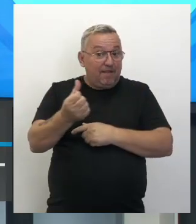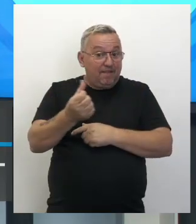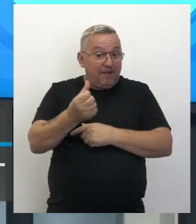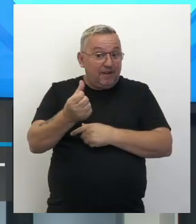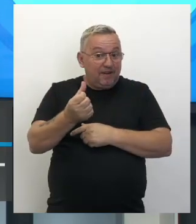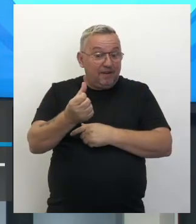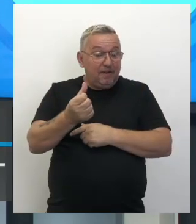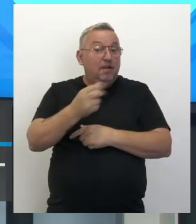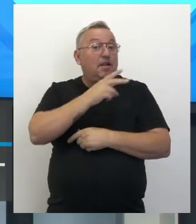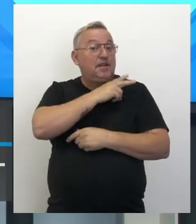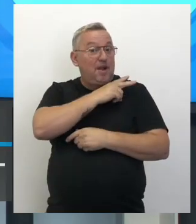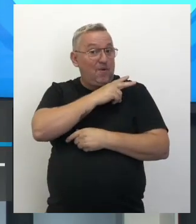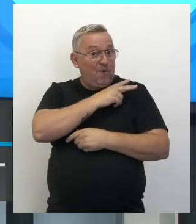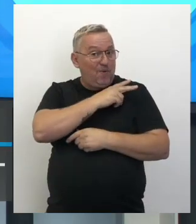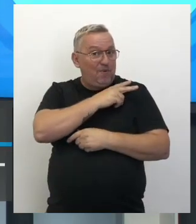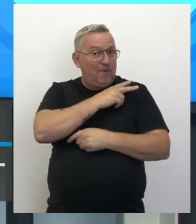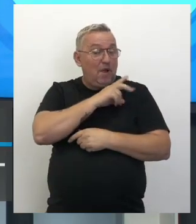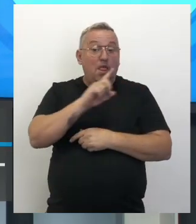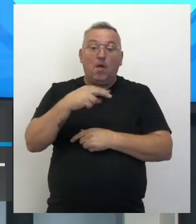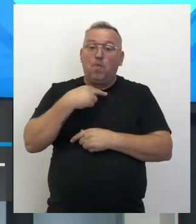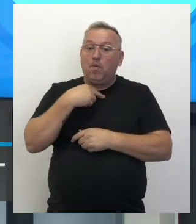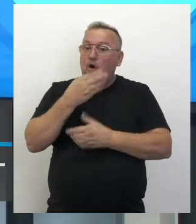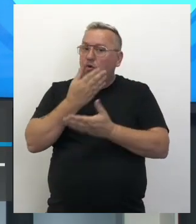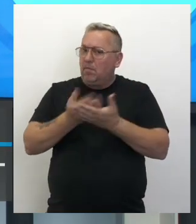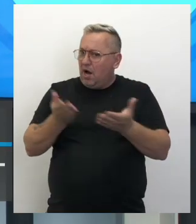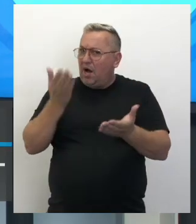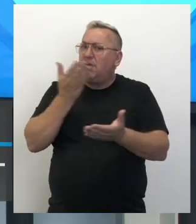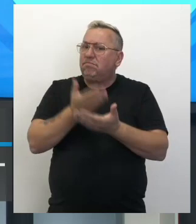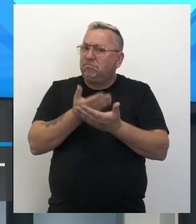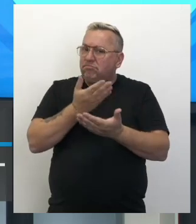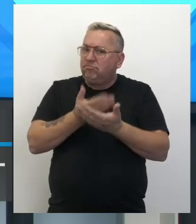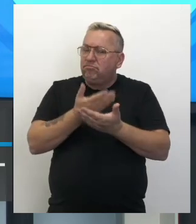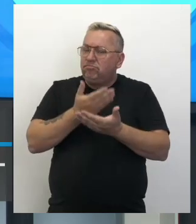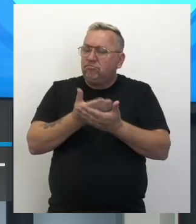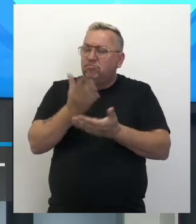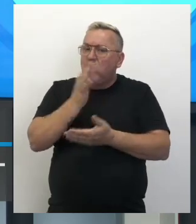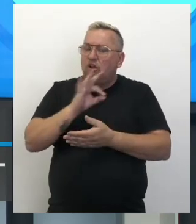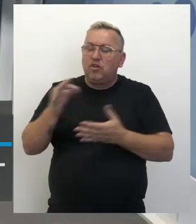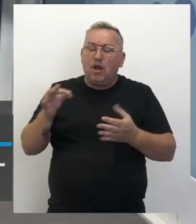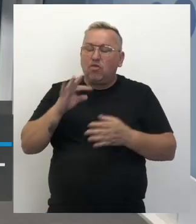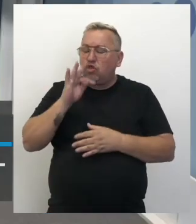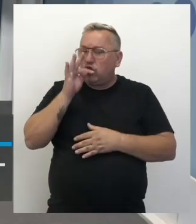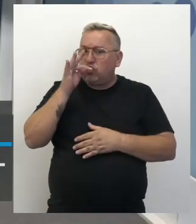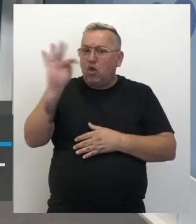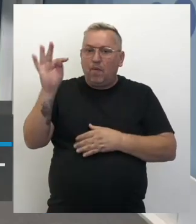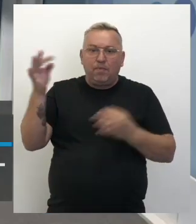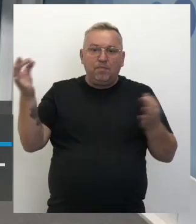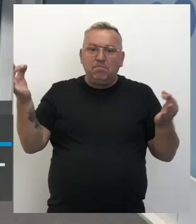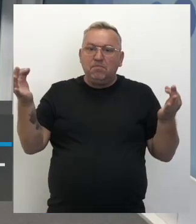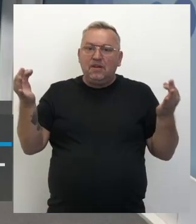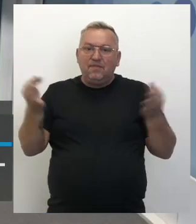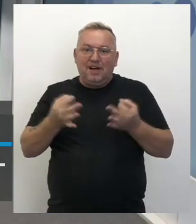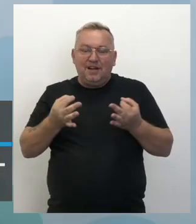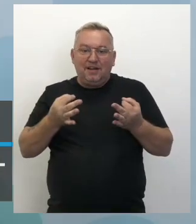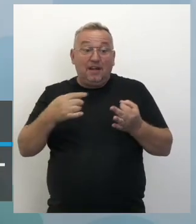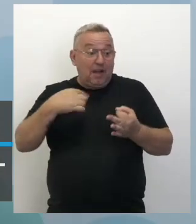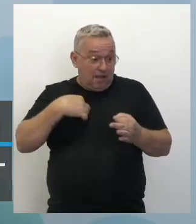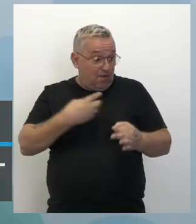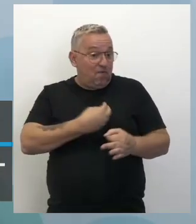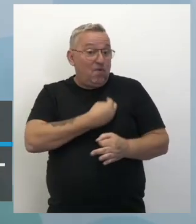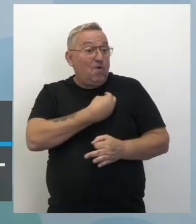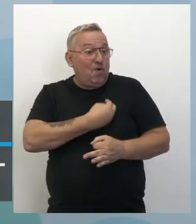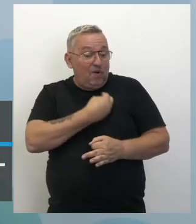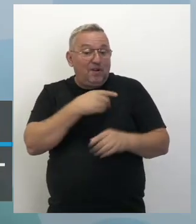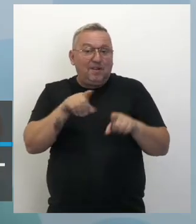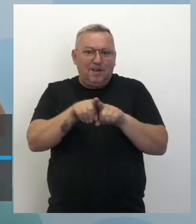Pois é, segunda série. Não percam essa aula que será demais, Mara. Opa, eu estarei presente,